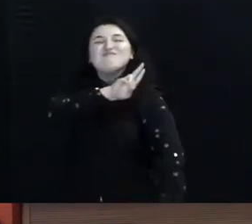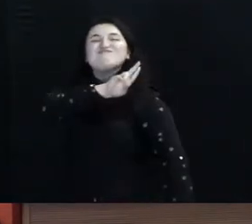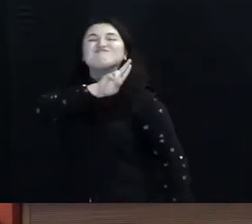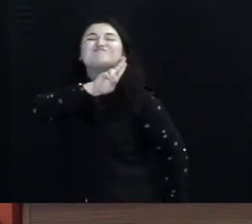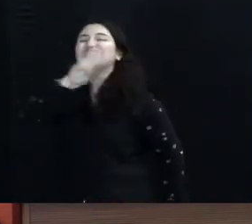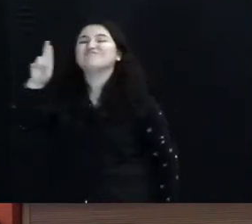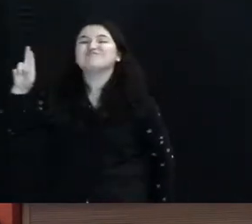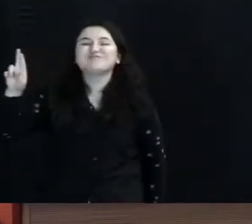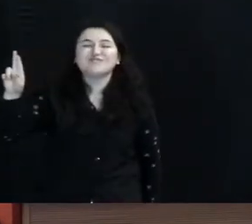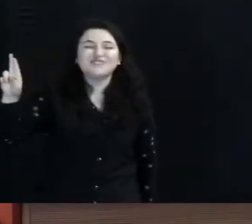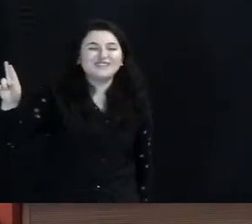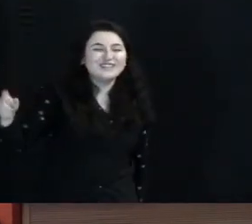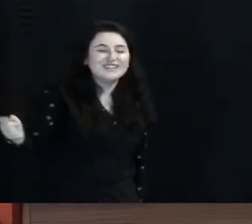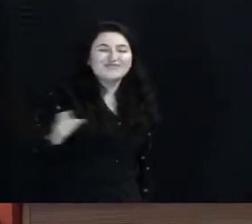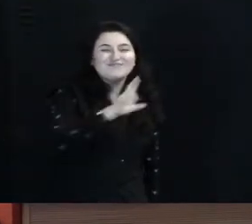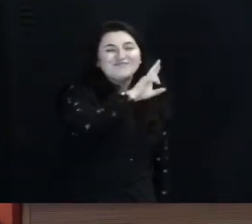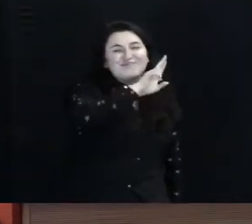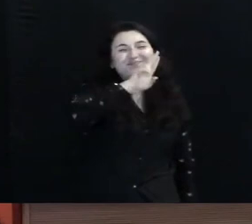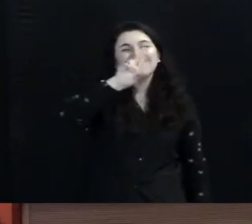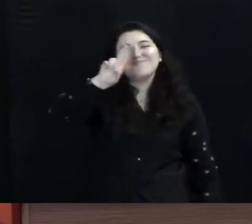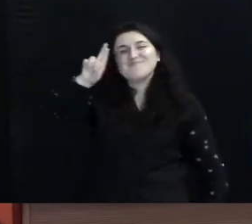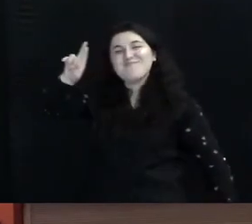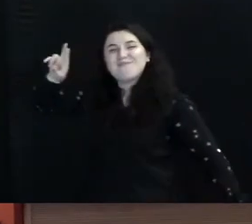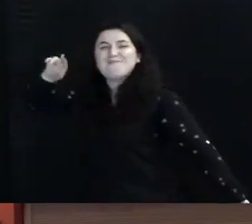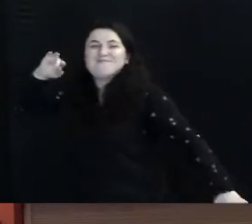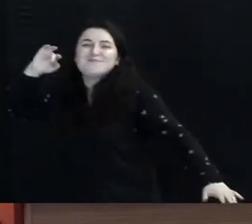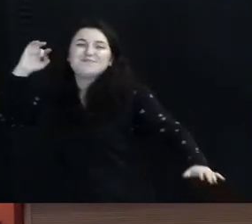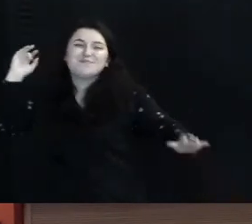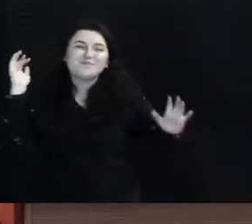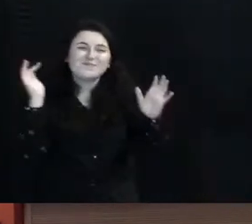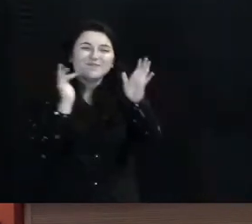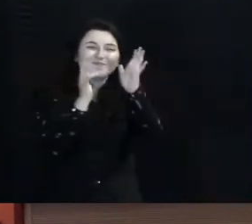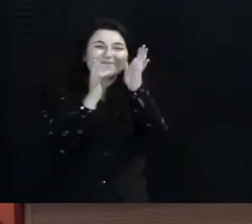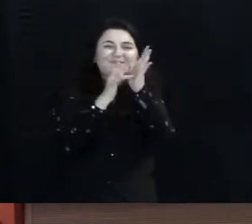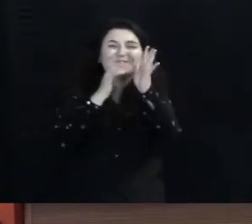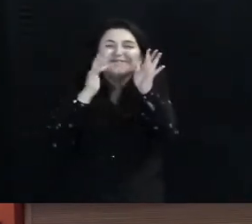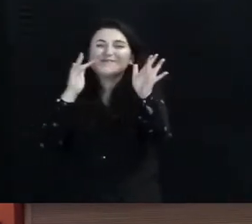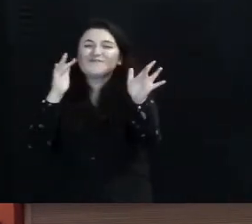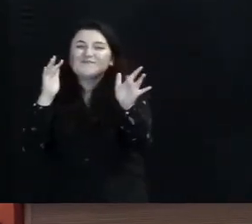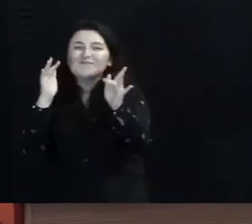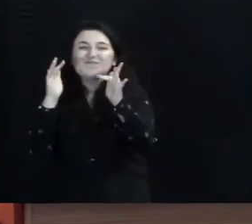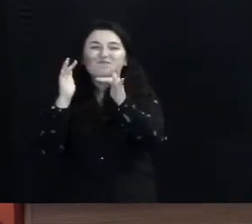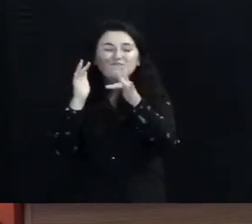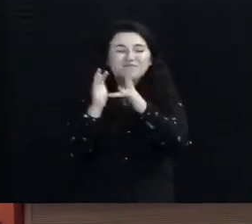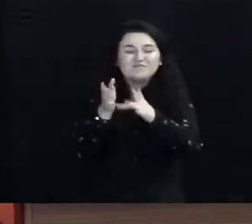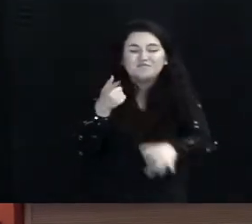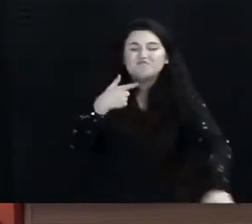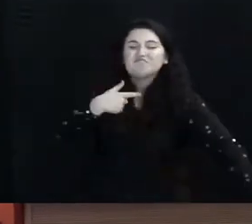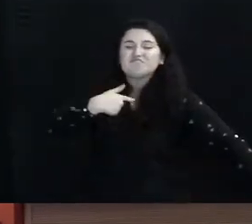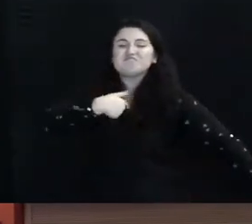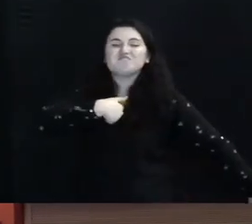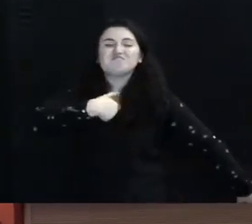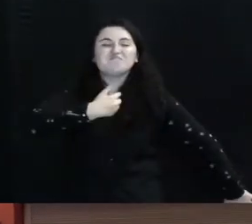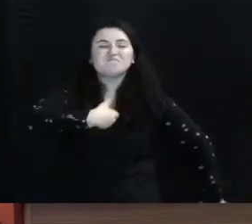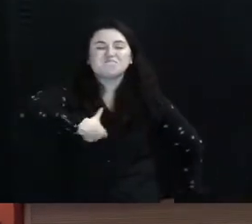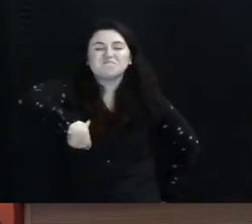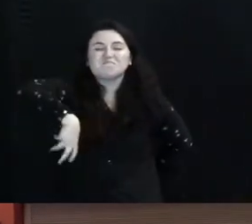nome é O nome de Jesus,